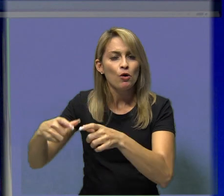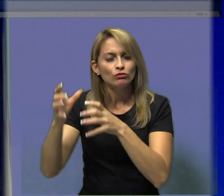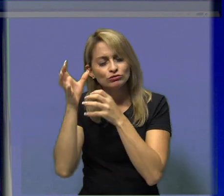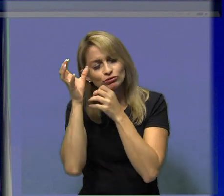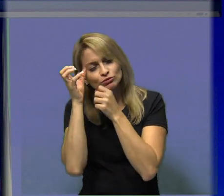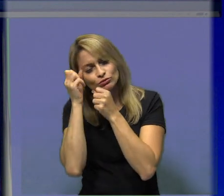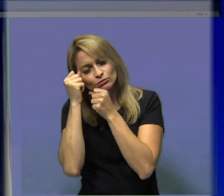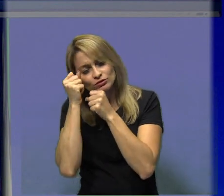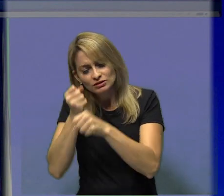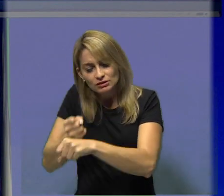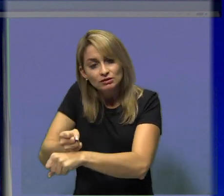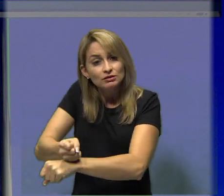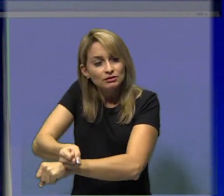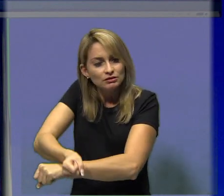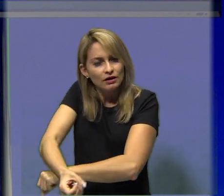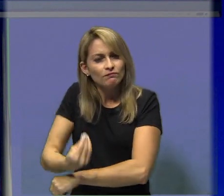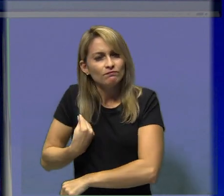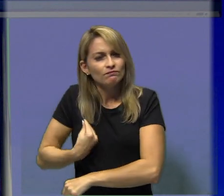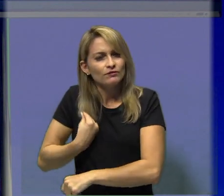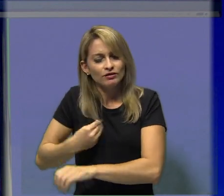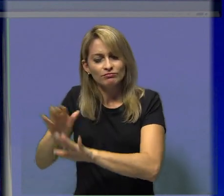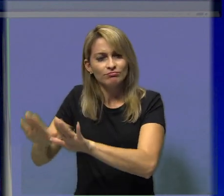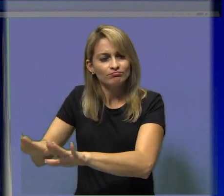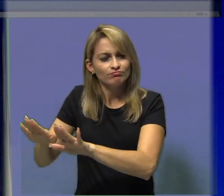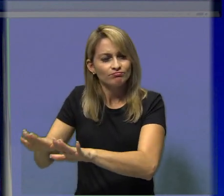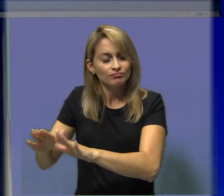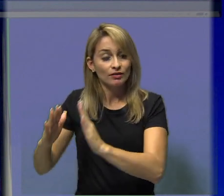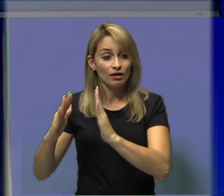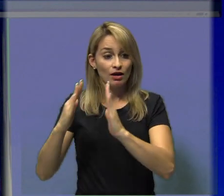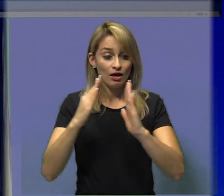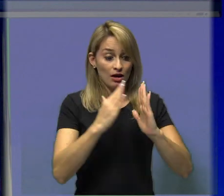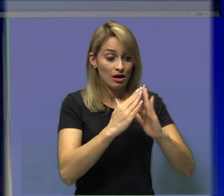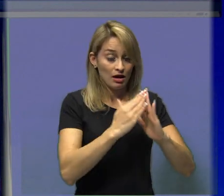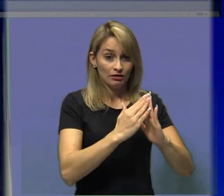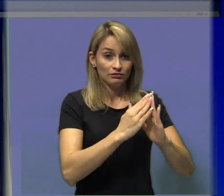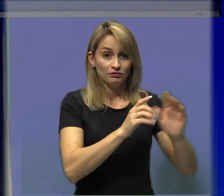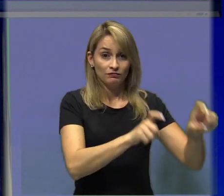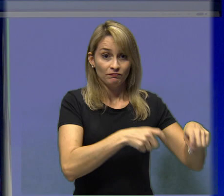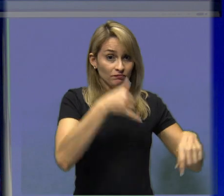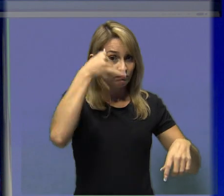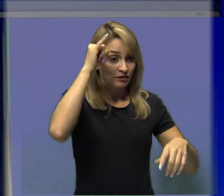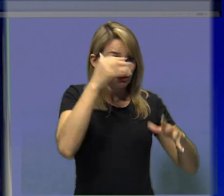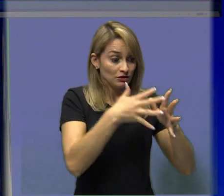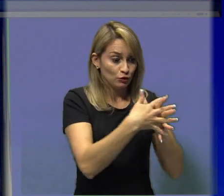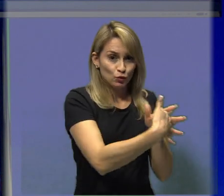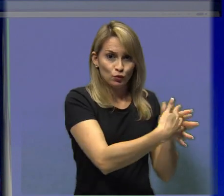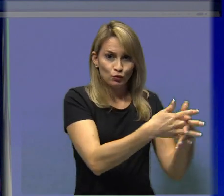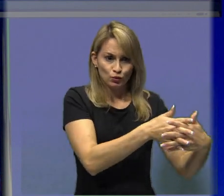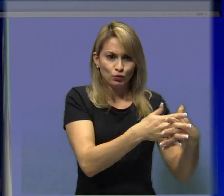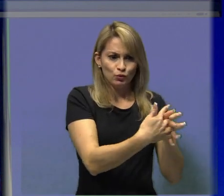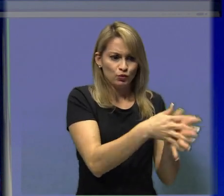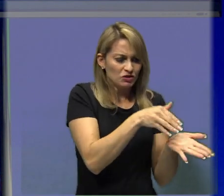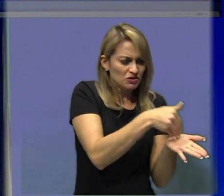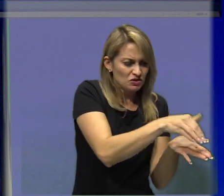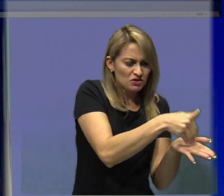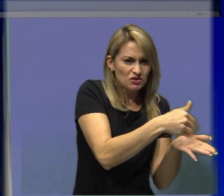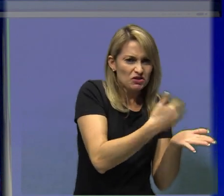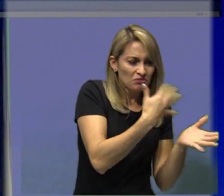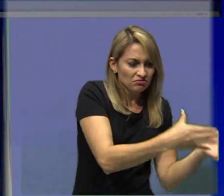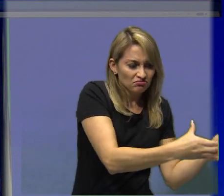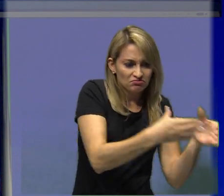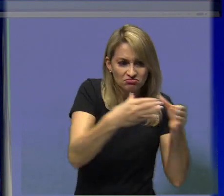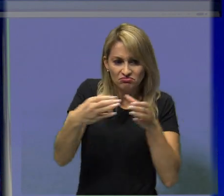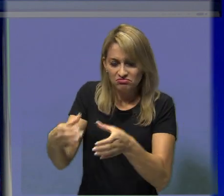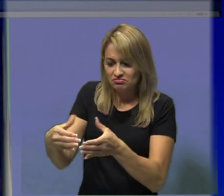a partir das sobras, misturada com feijão preto, nasceu, né? O prato mais típico brasileiro ou um dos